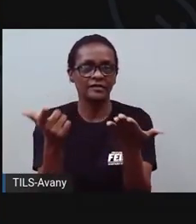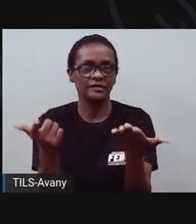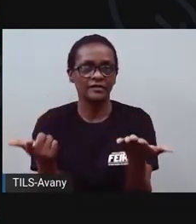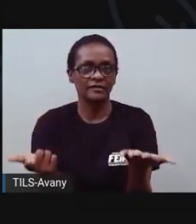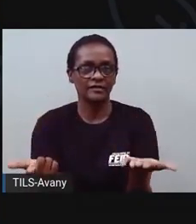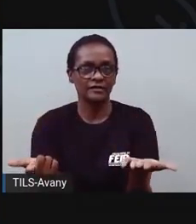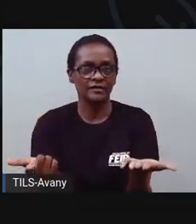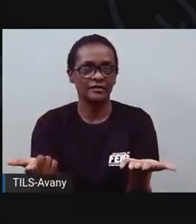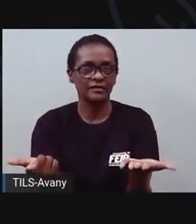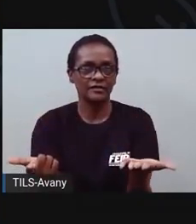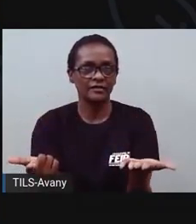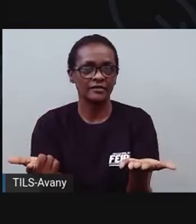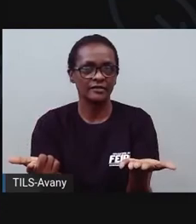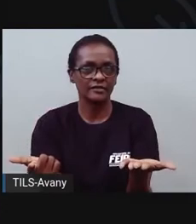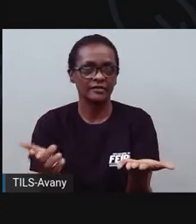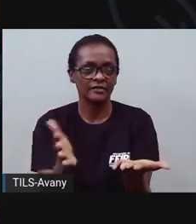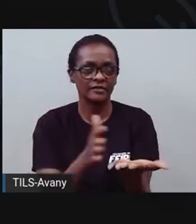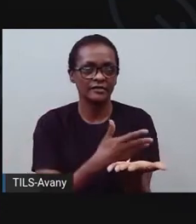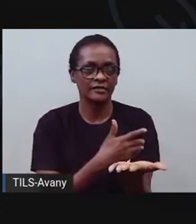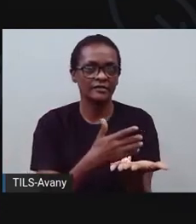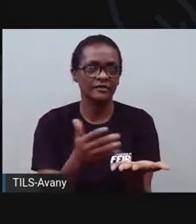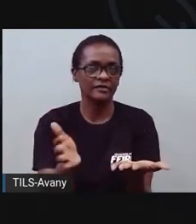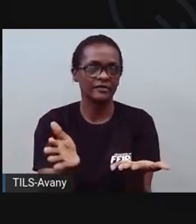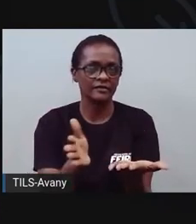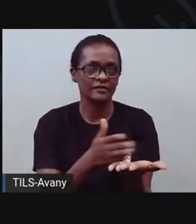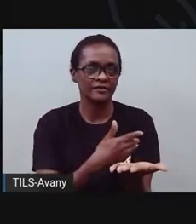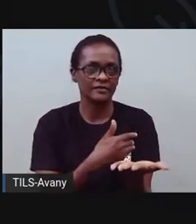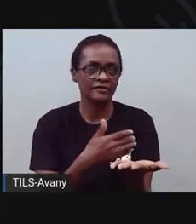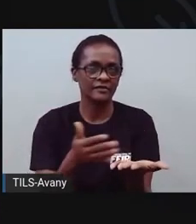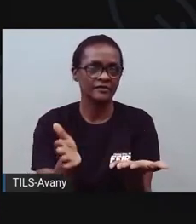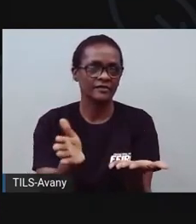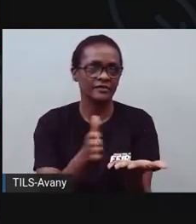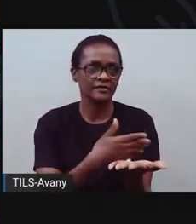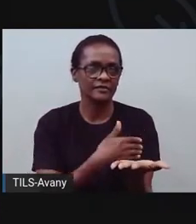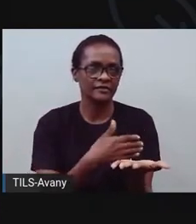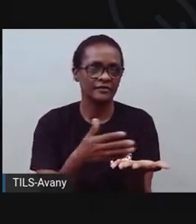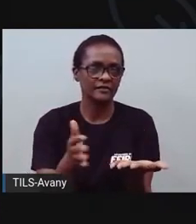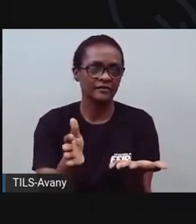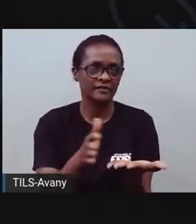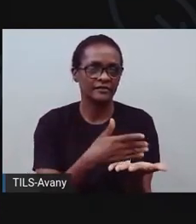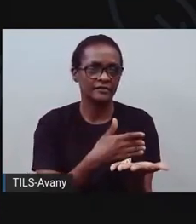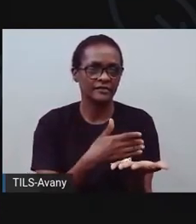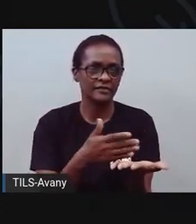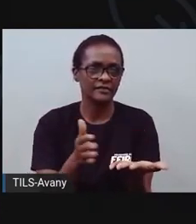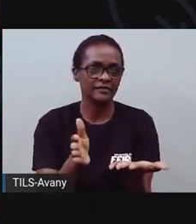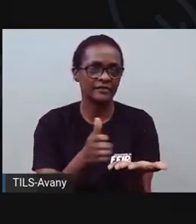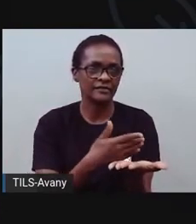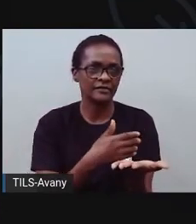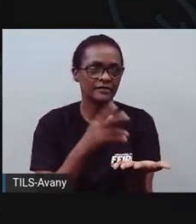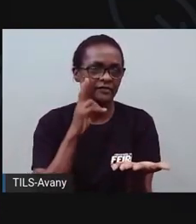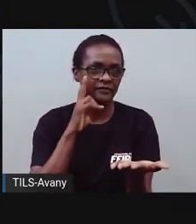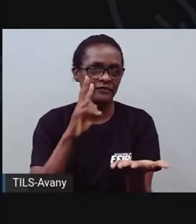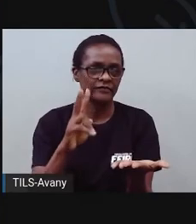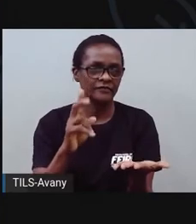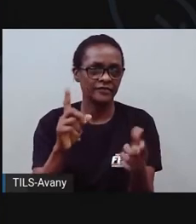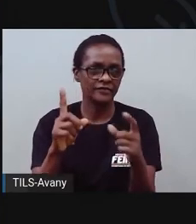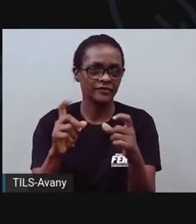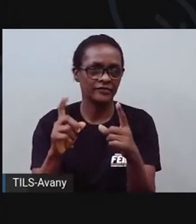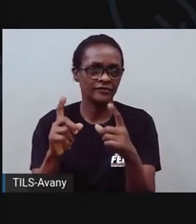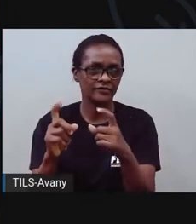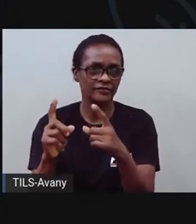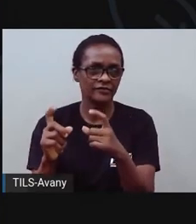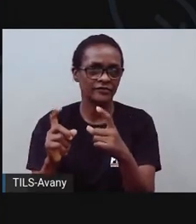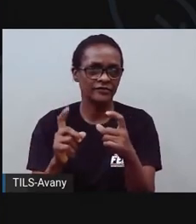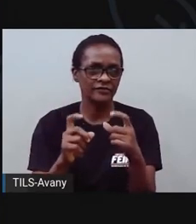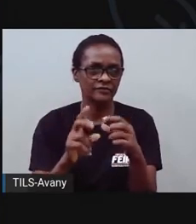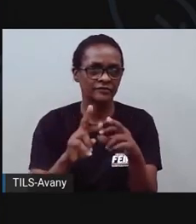gente pode folhear, né? Ó, percebam que as notícias, elas têm o quê, ó? imagens, né? Olha só,